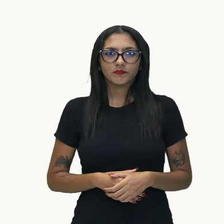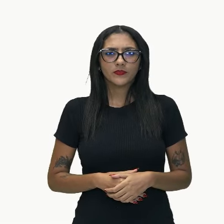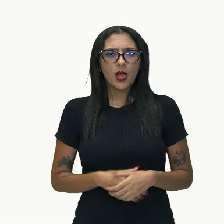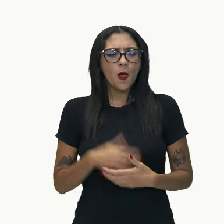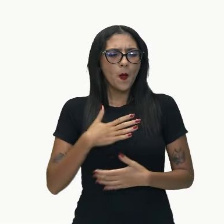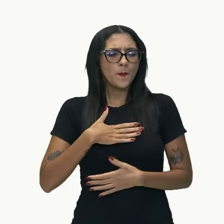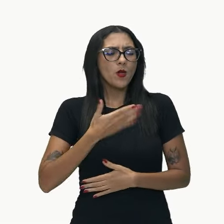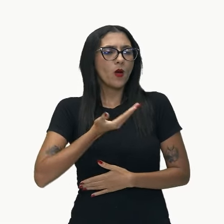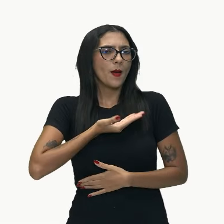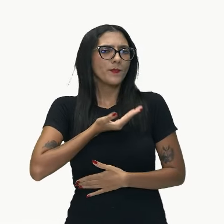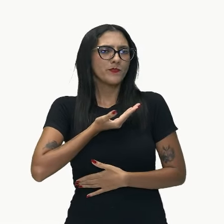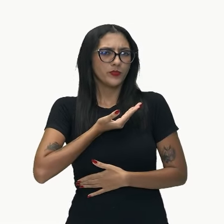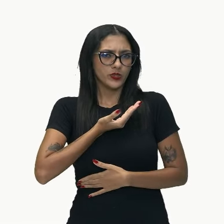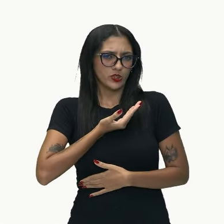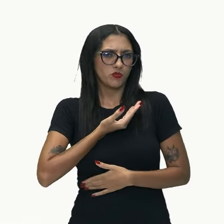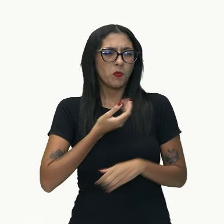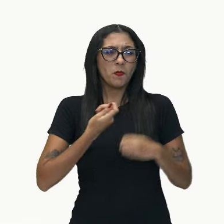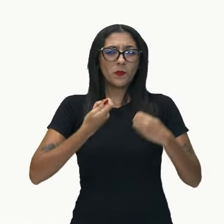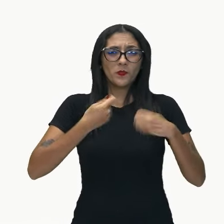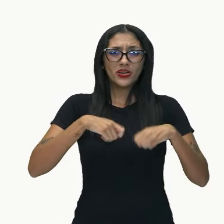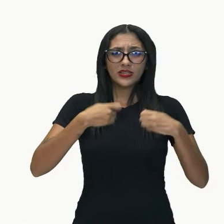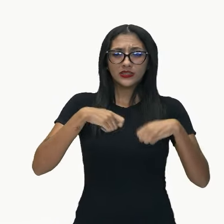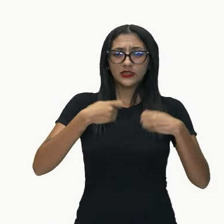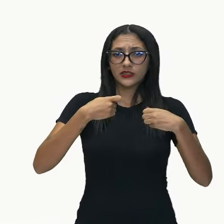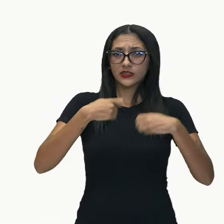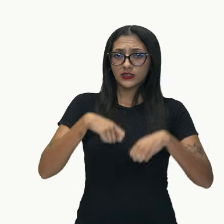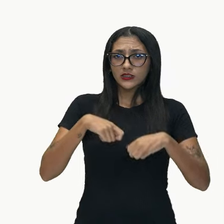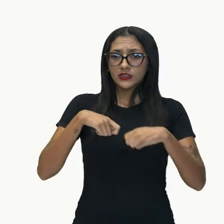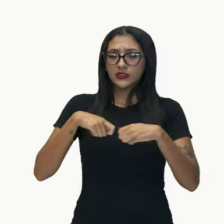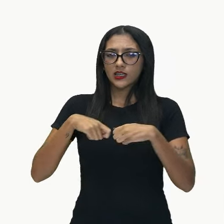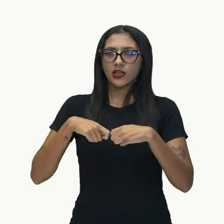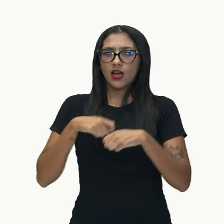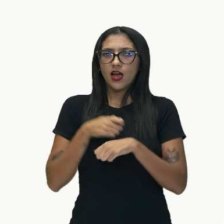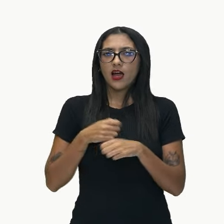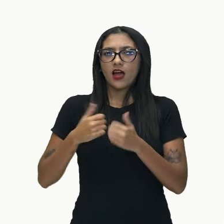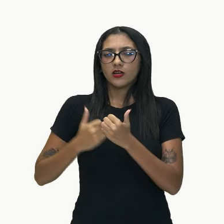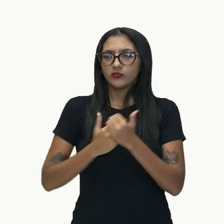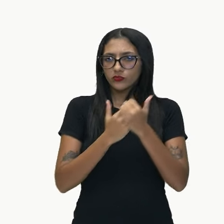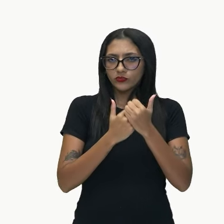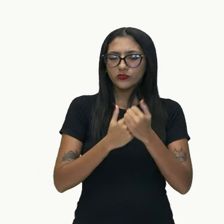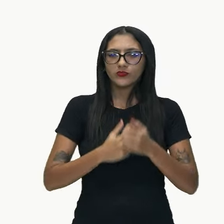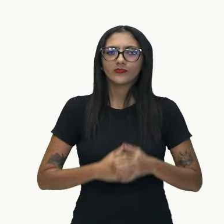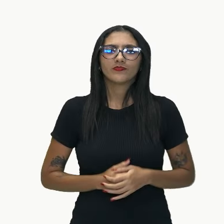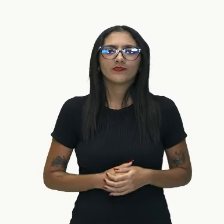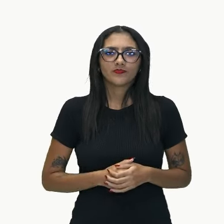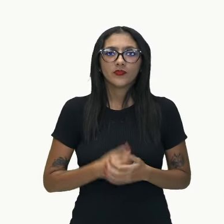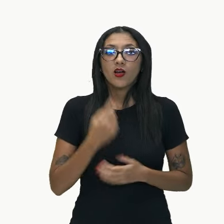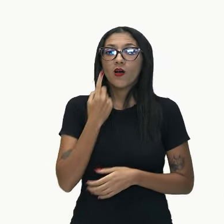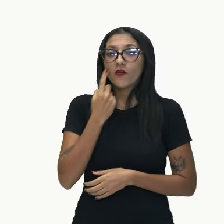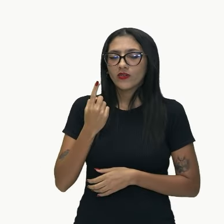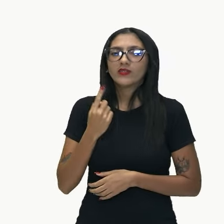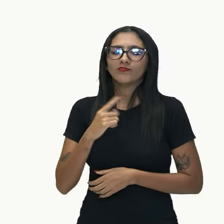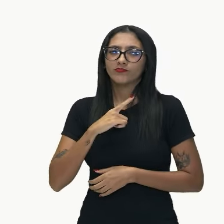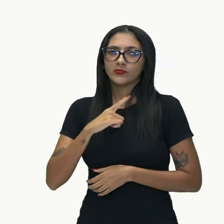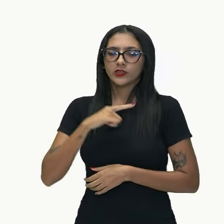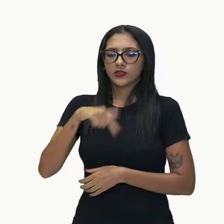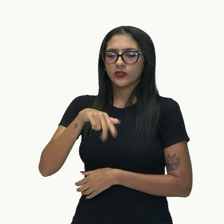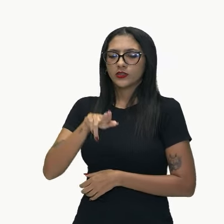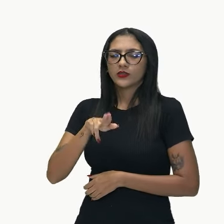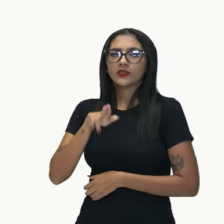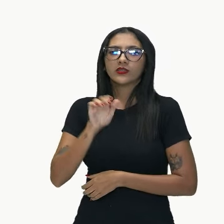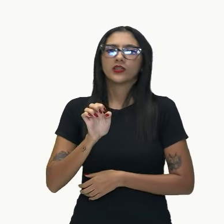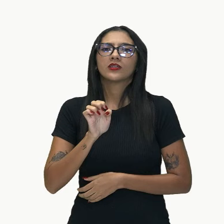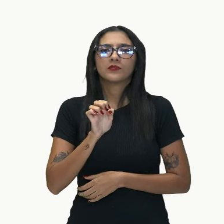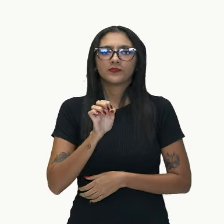precisa de que o ajudem. Olhem aí, nota que eu já identifiquei o quezinho aqui, né? Sim, mas